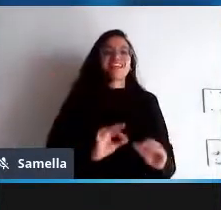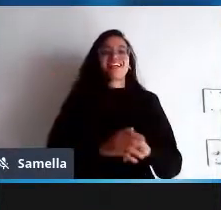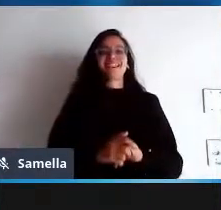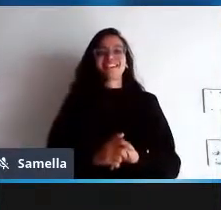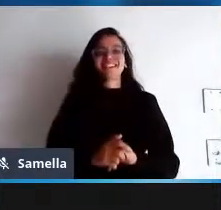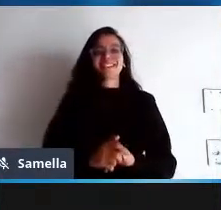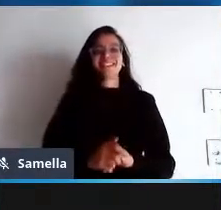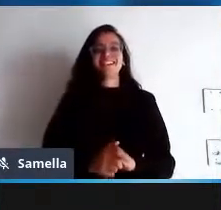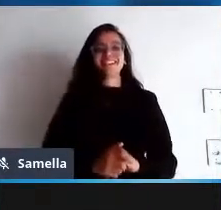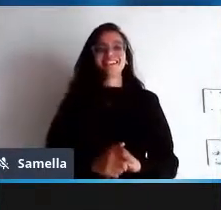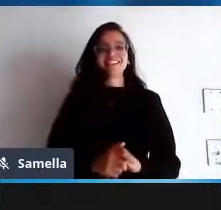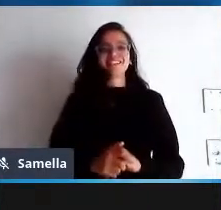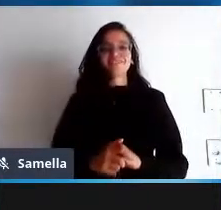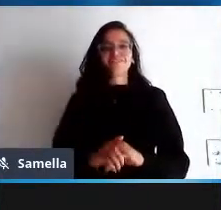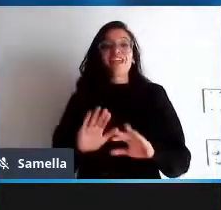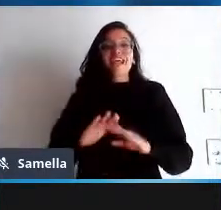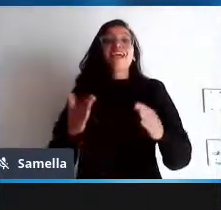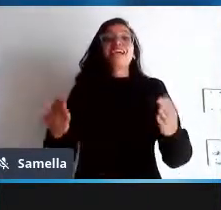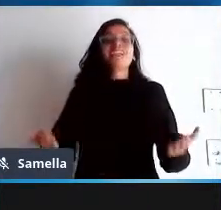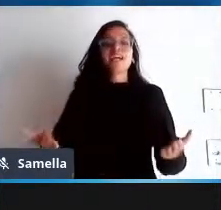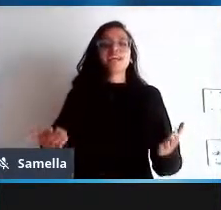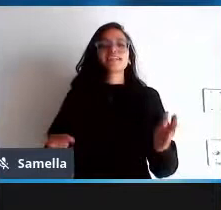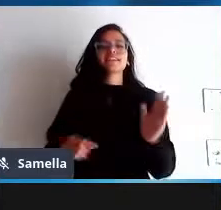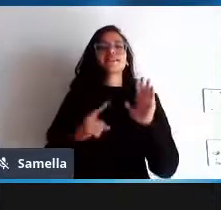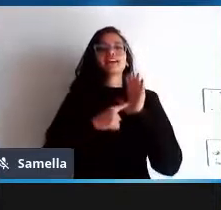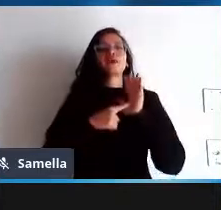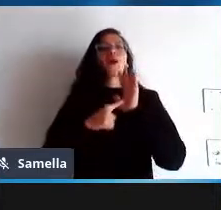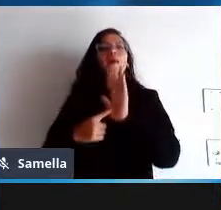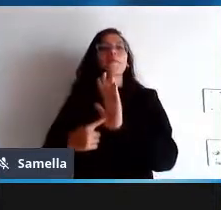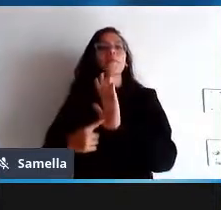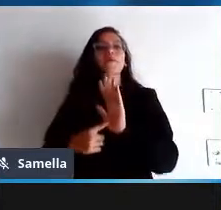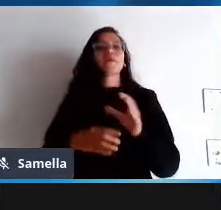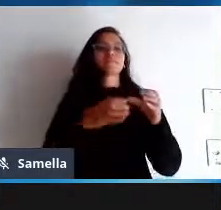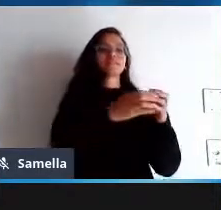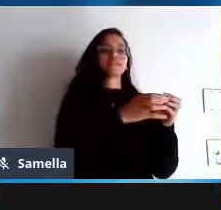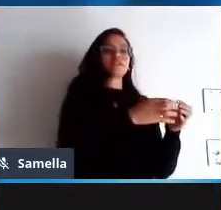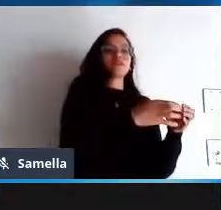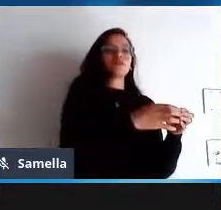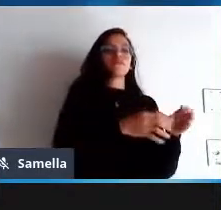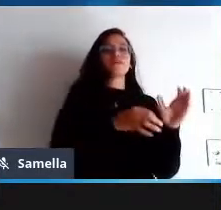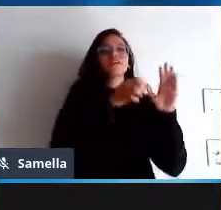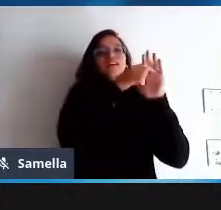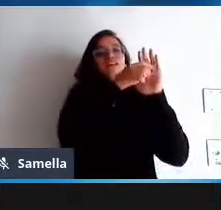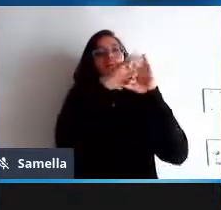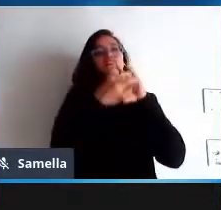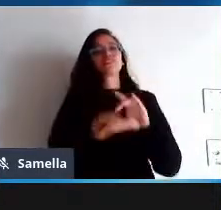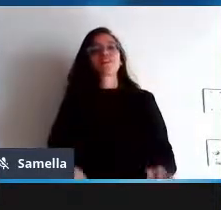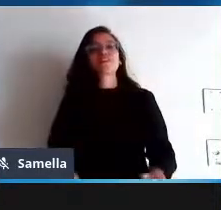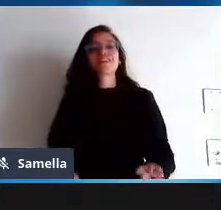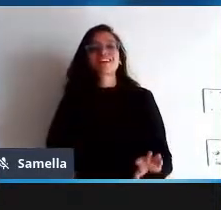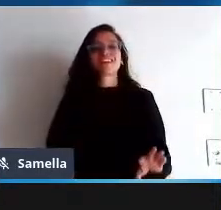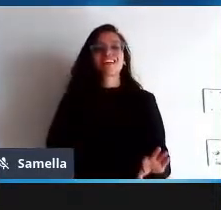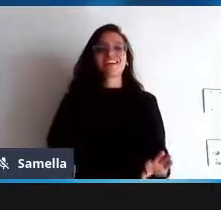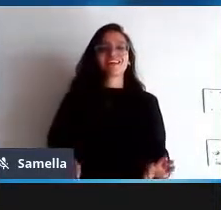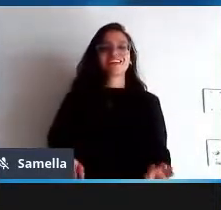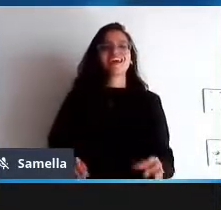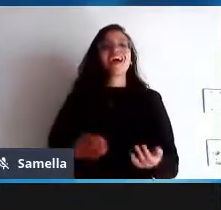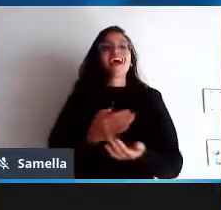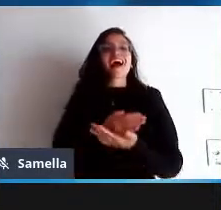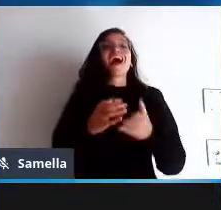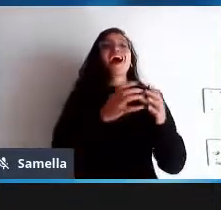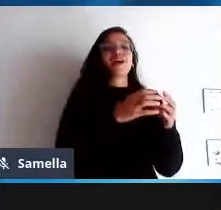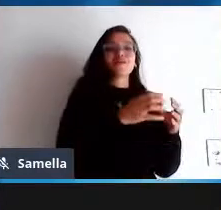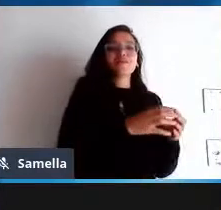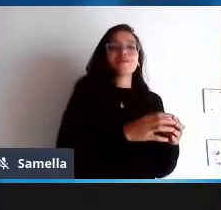então qual é o papel de uma comunidade de software livre acima de tudo a comunidade existe para se